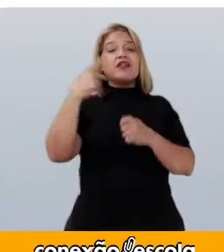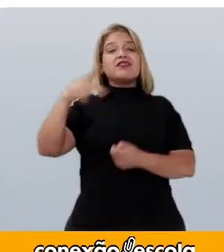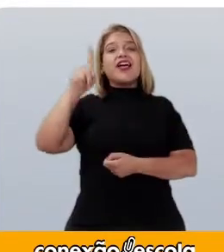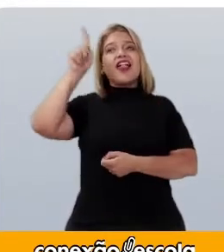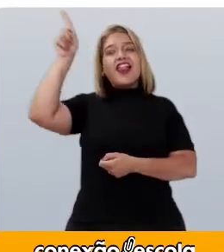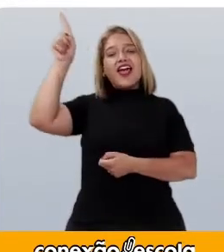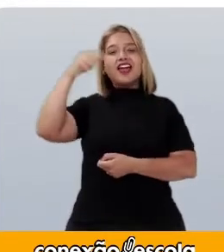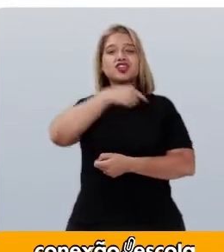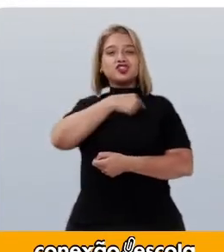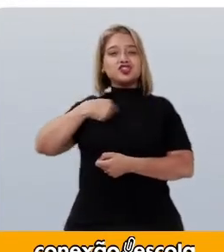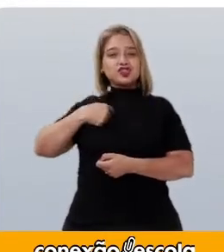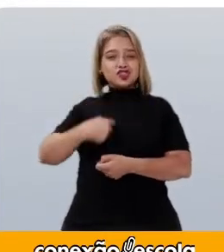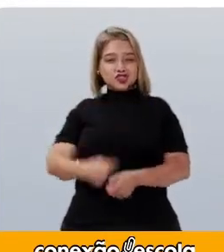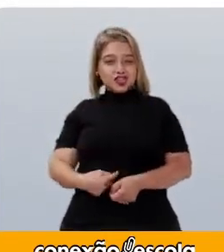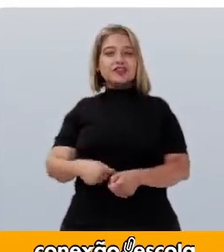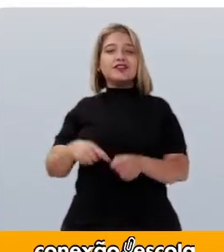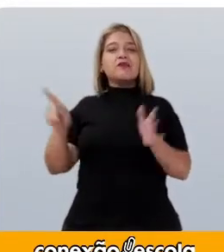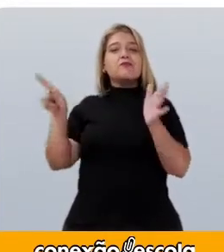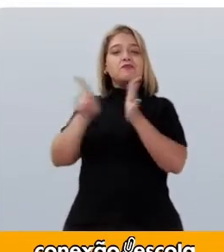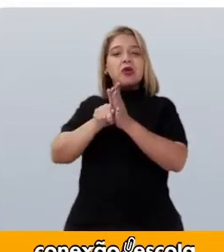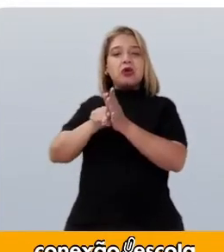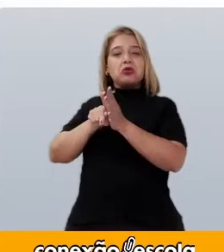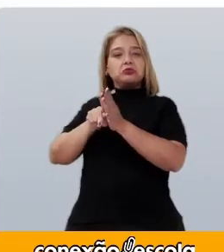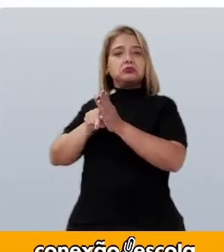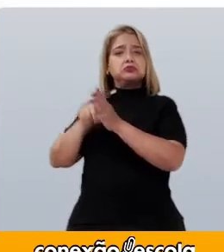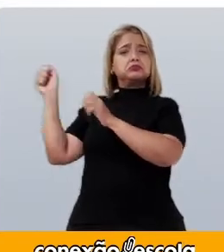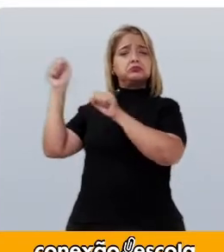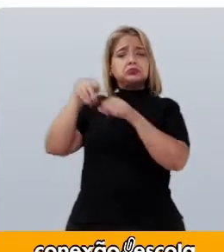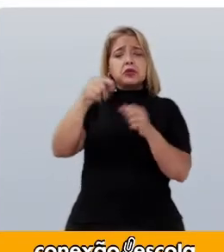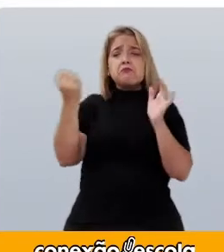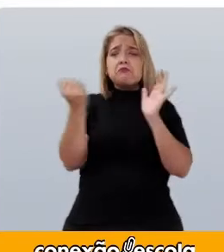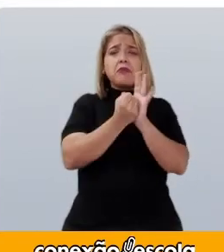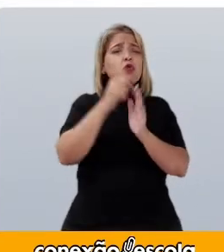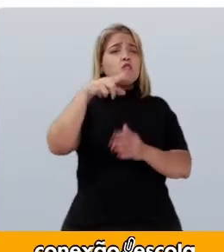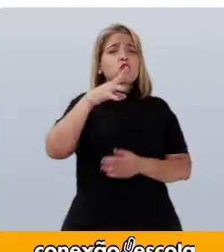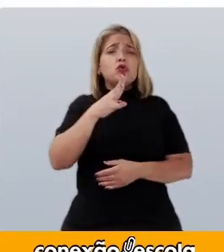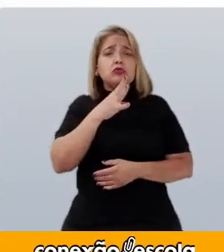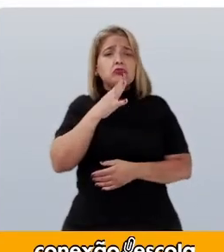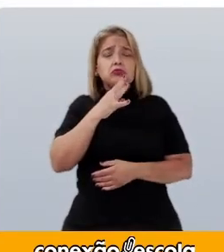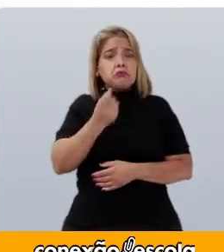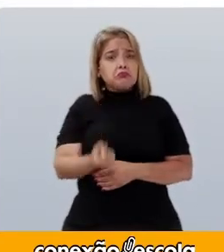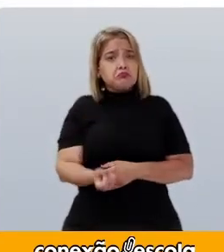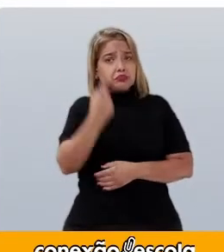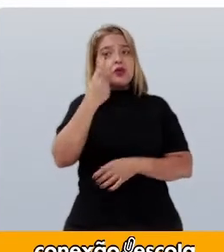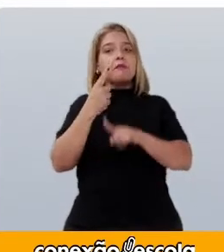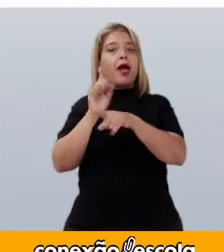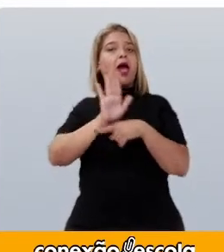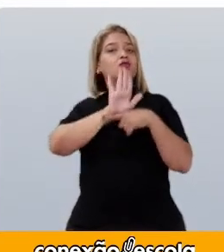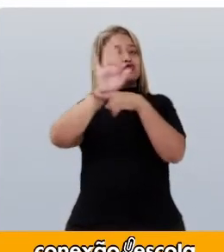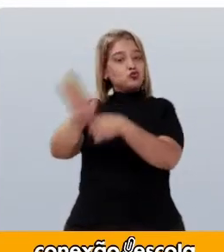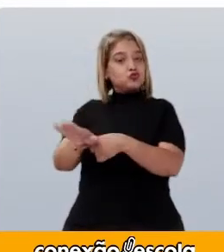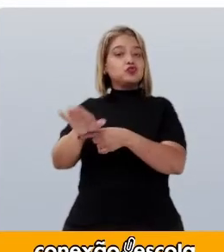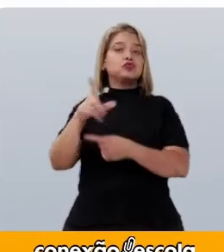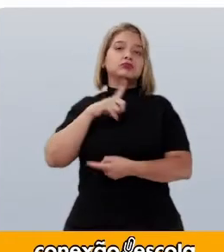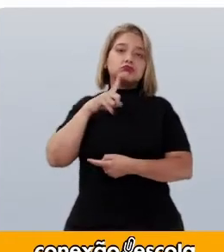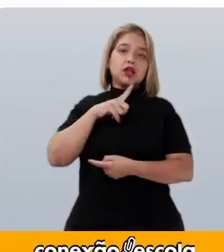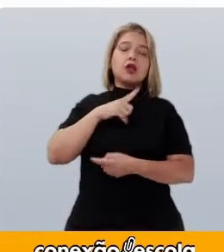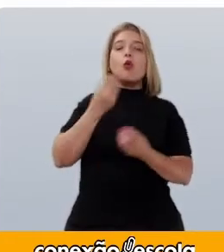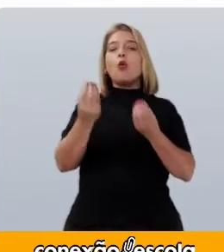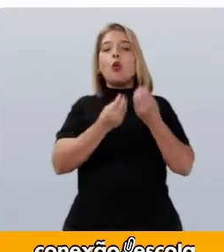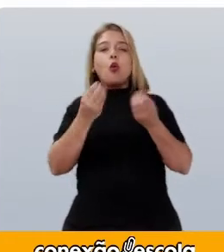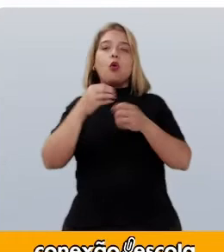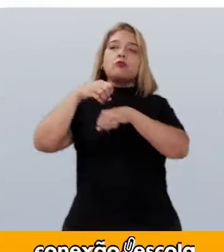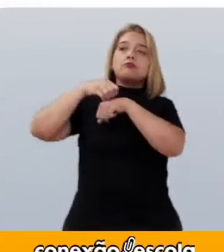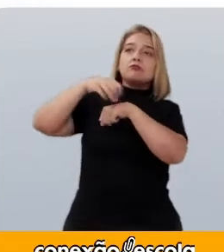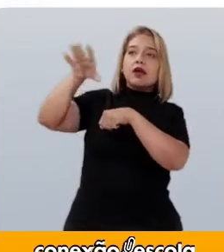marcas Nunca vistas Nos mercados Convencionais Do ocidente Serve para muita coisa Falar Mandar mensagens Ouvir música E